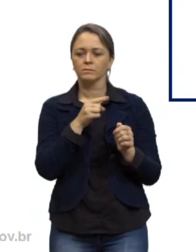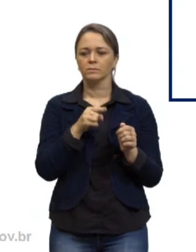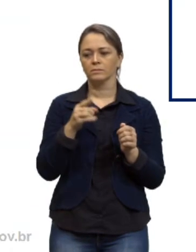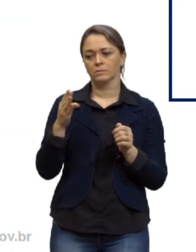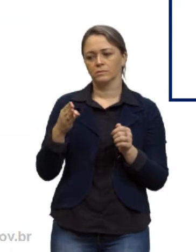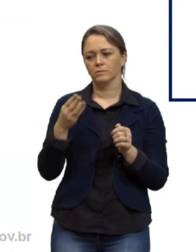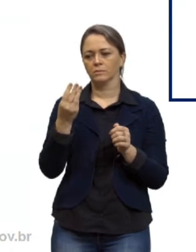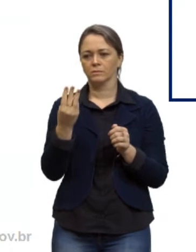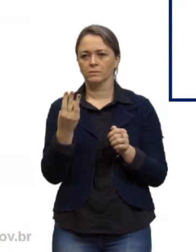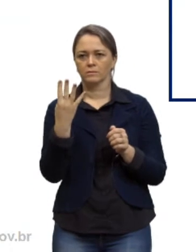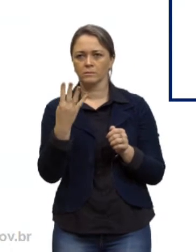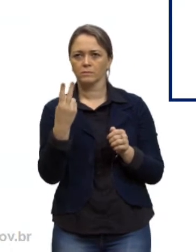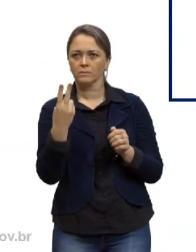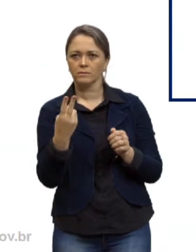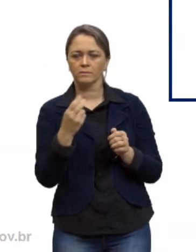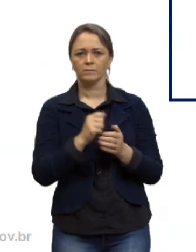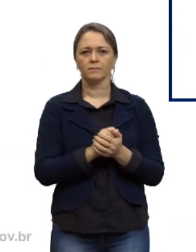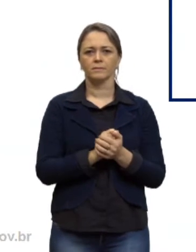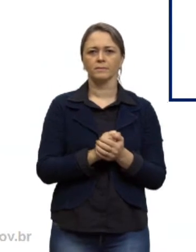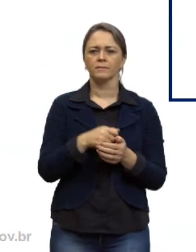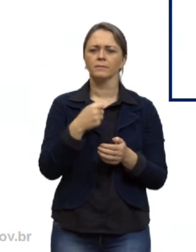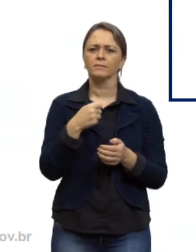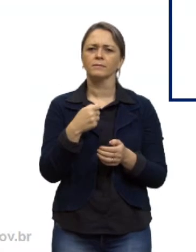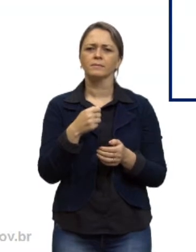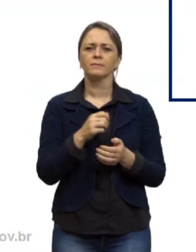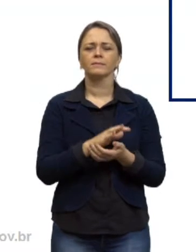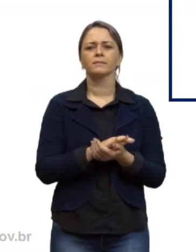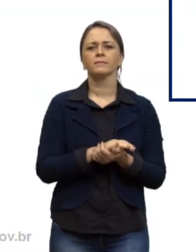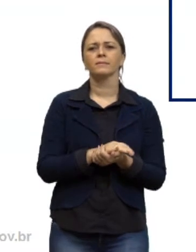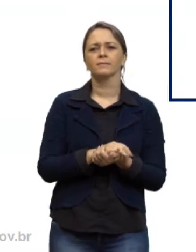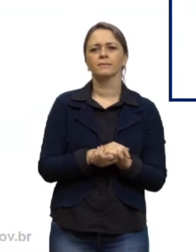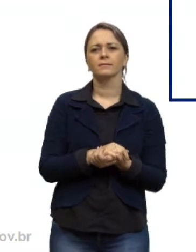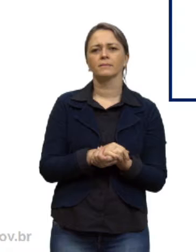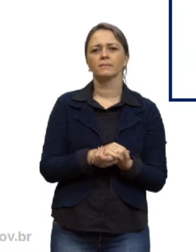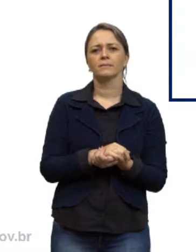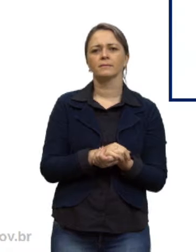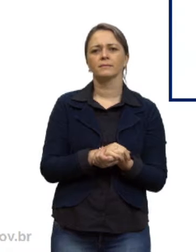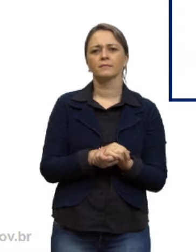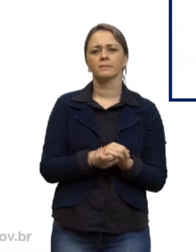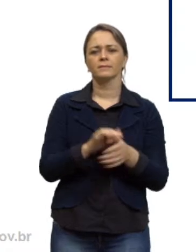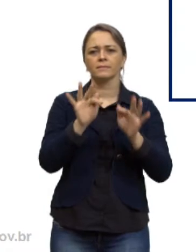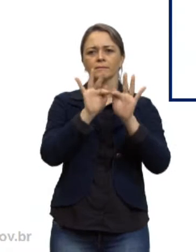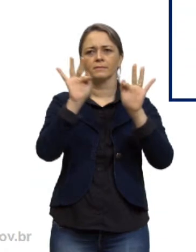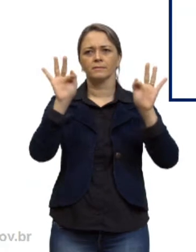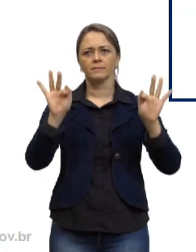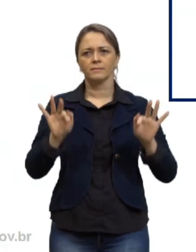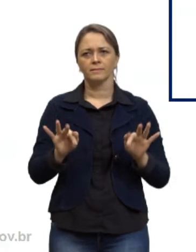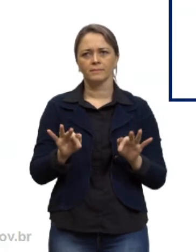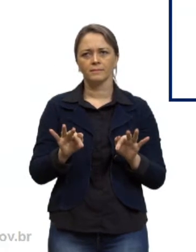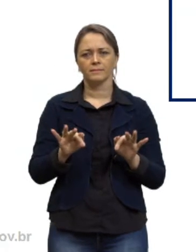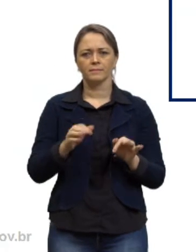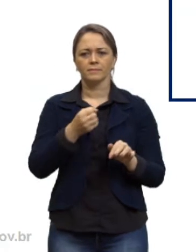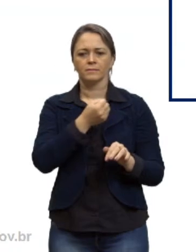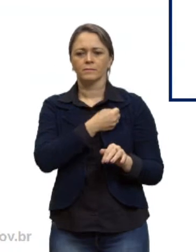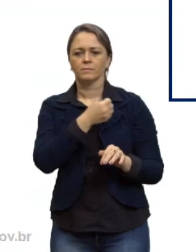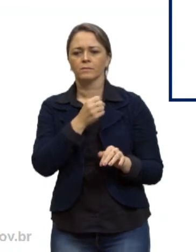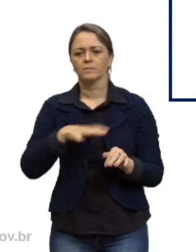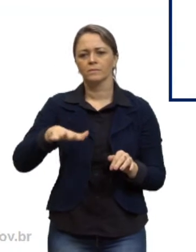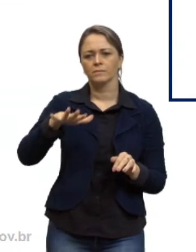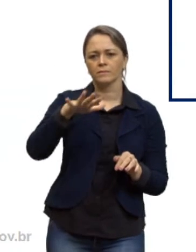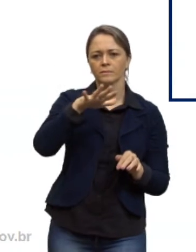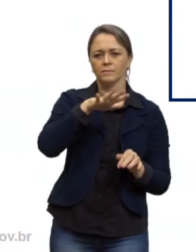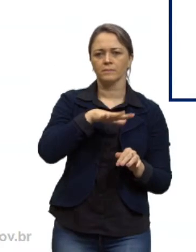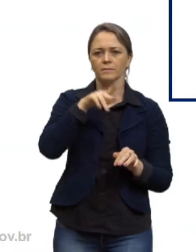quarenta dois. O que nós vamos precisar? O vamos precisar daquela fórmula do termo geral de uma PA,